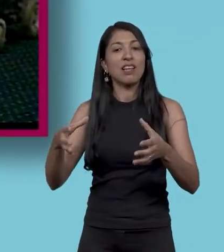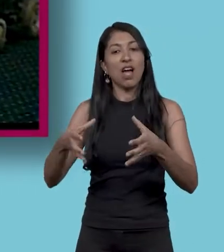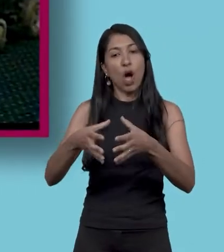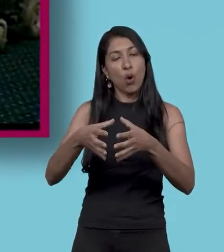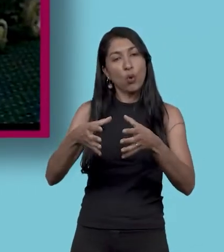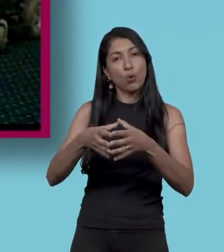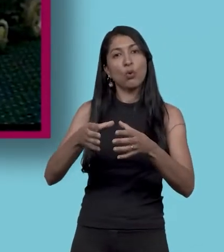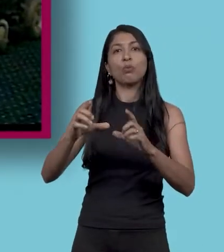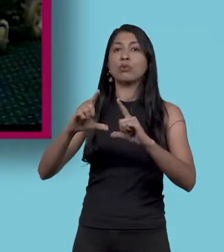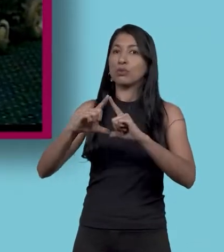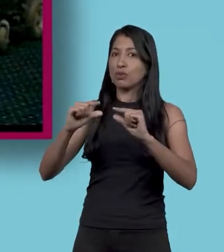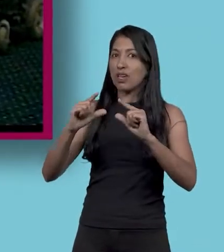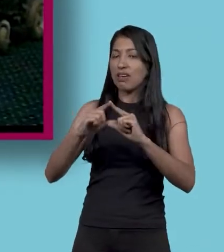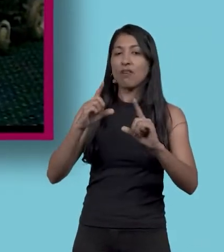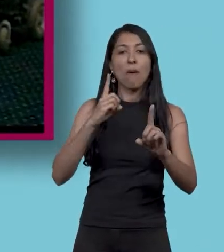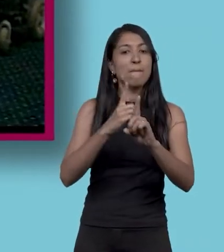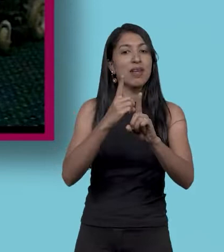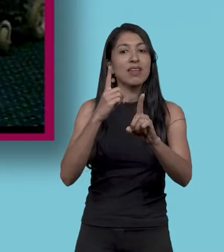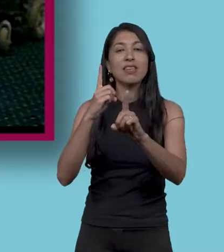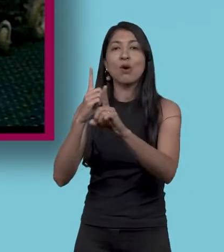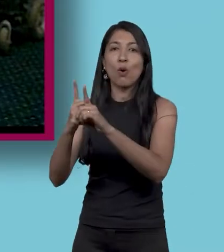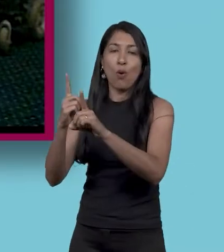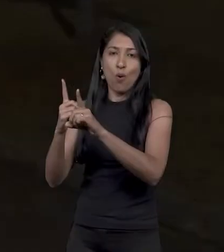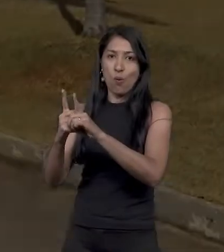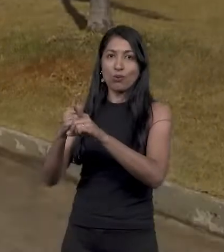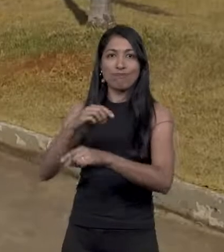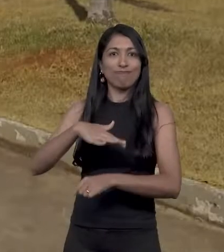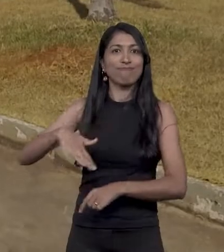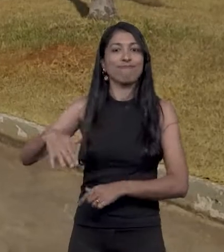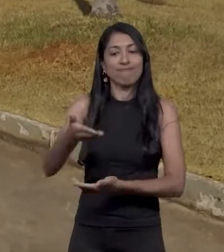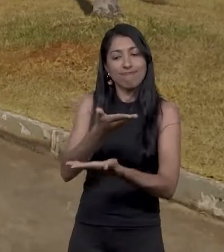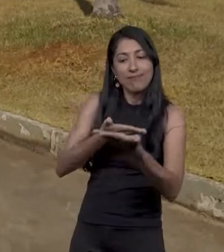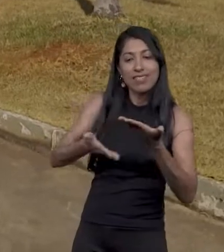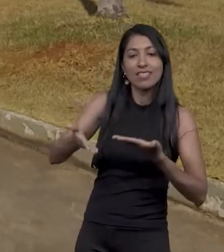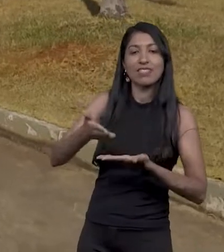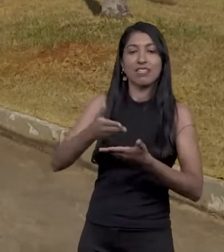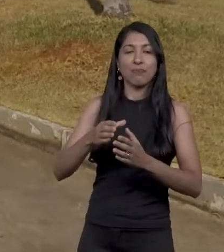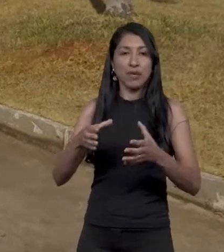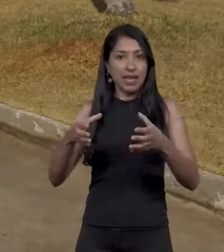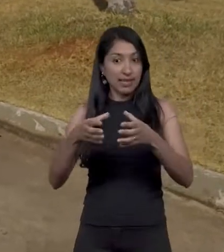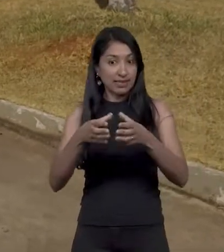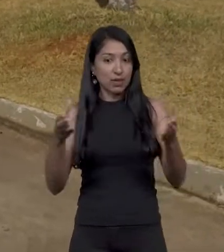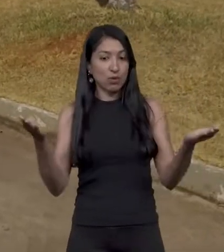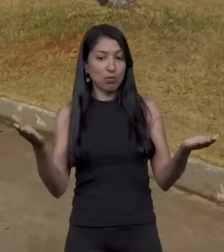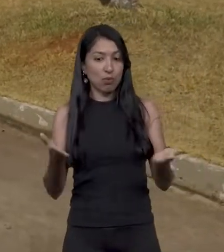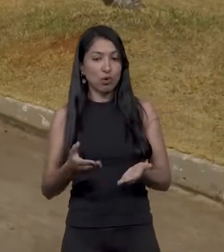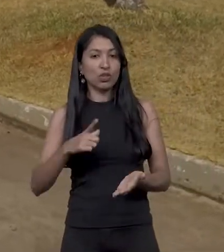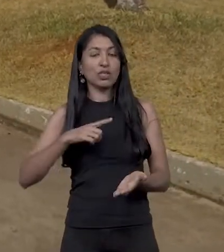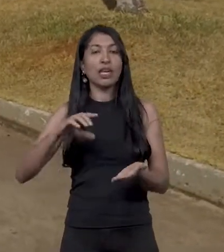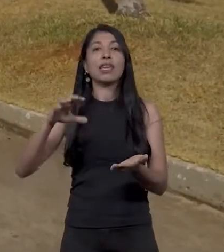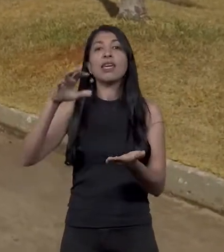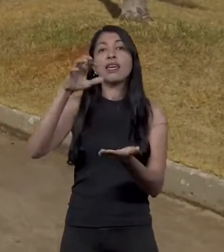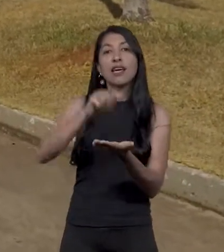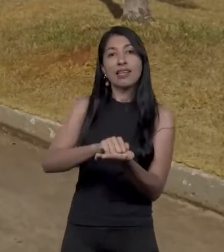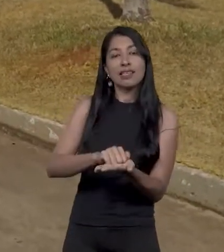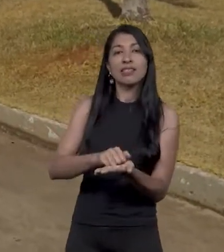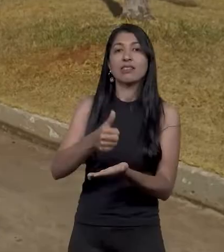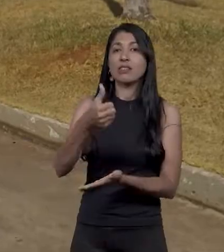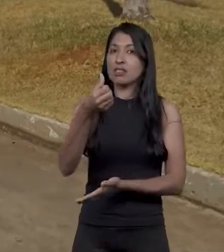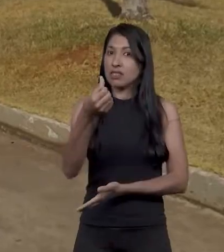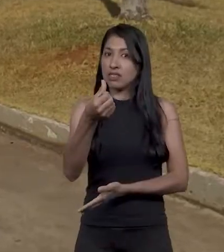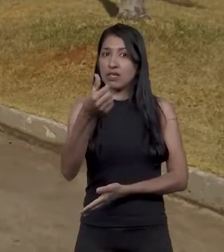deficiência para encontros de mulheres com deficiência. O coletivo hoje tem cadastrado 62